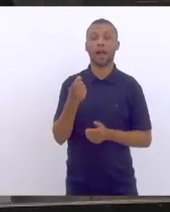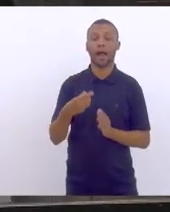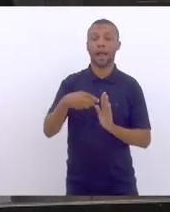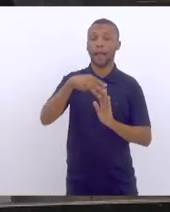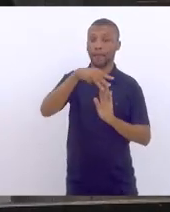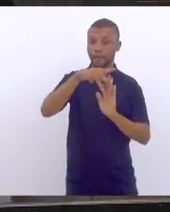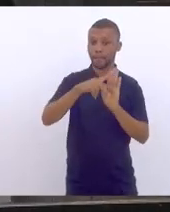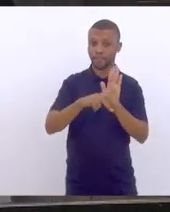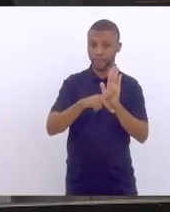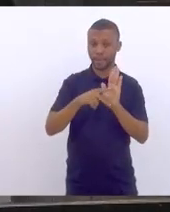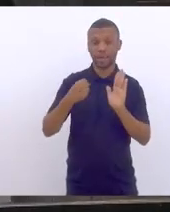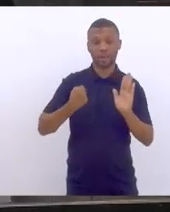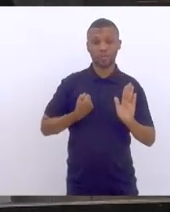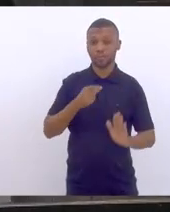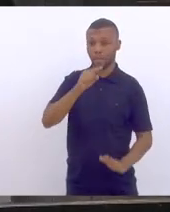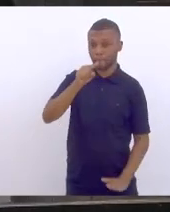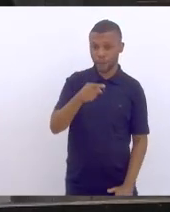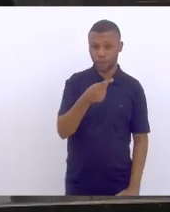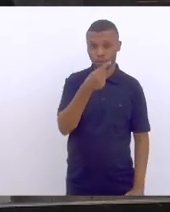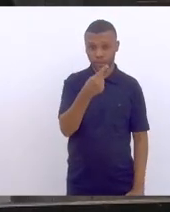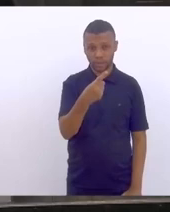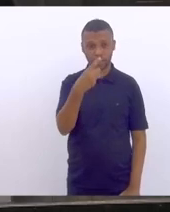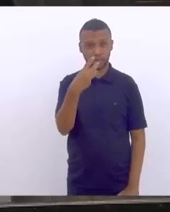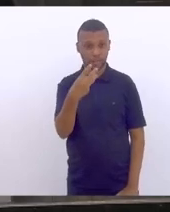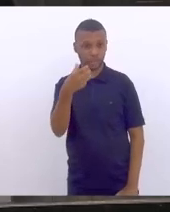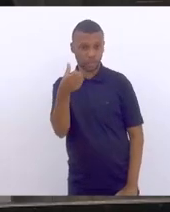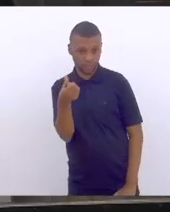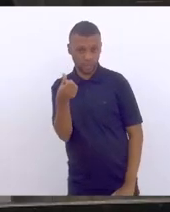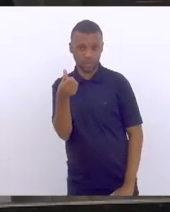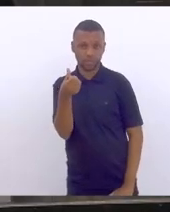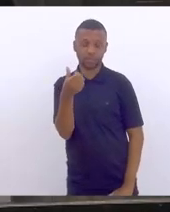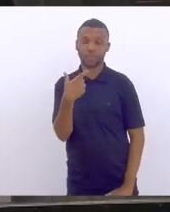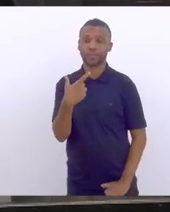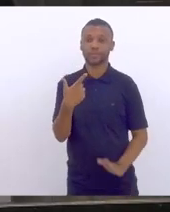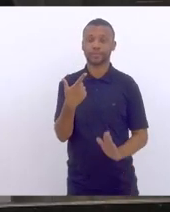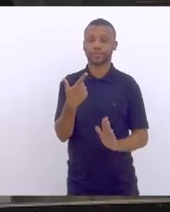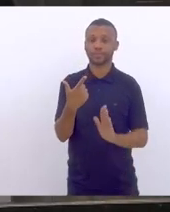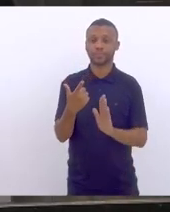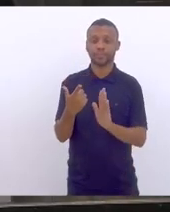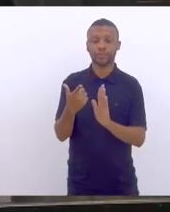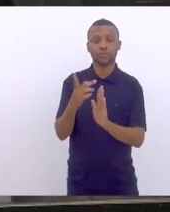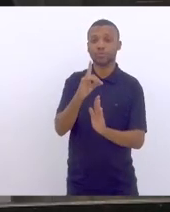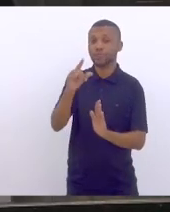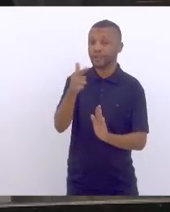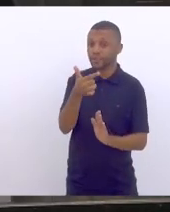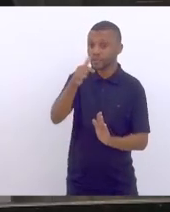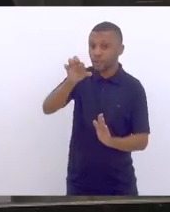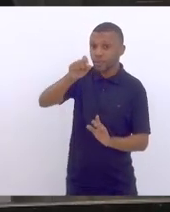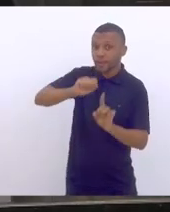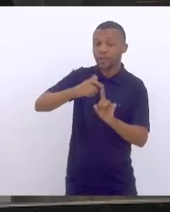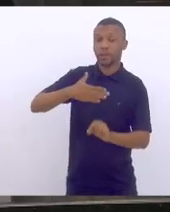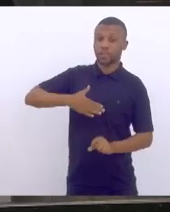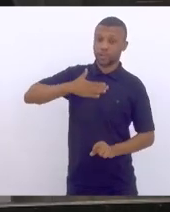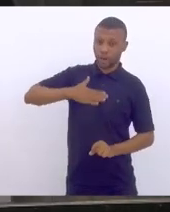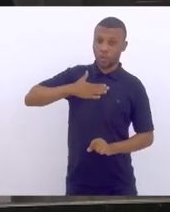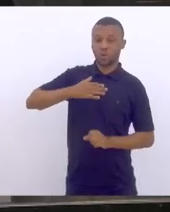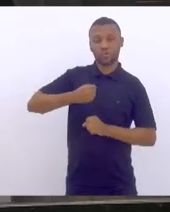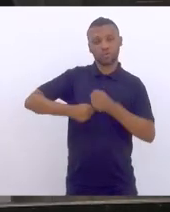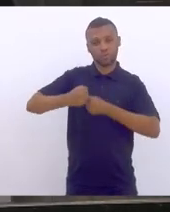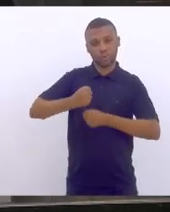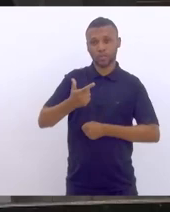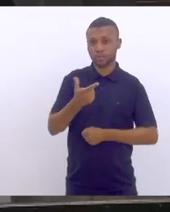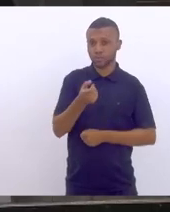número 1136, editada em 29 de agosto de 2022,